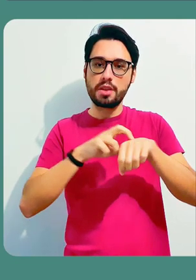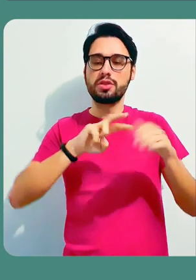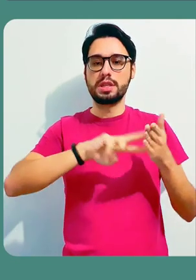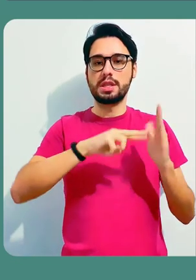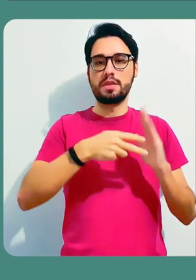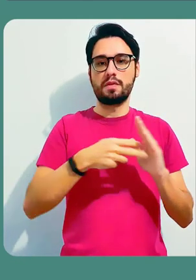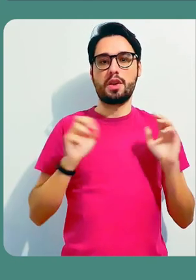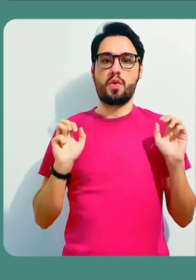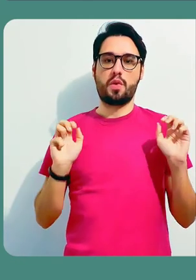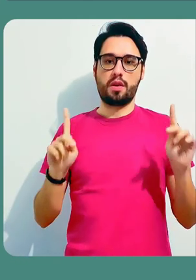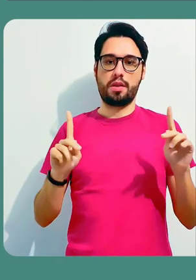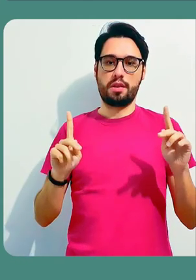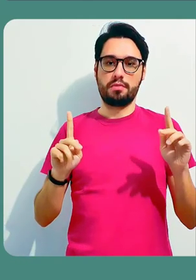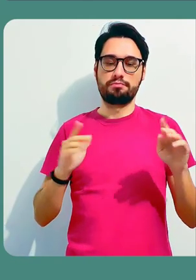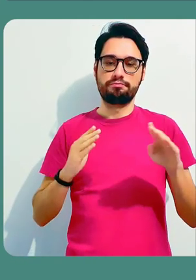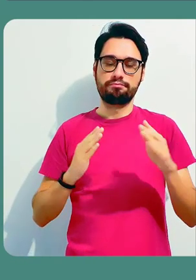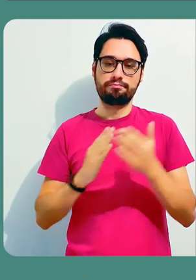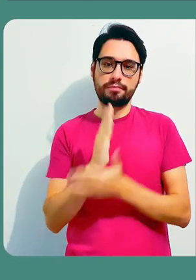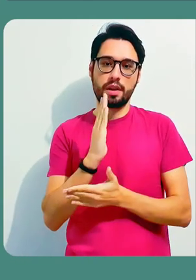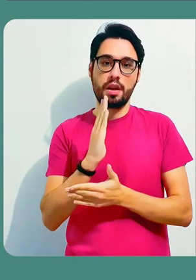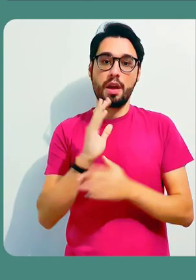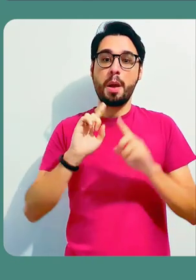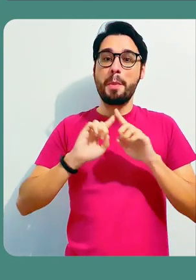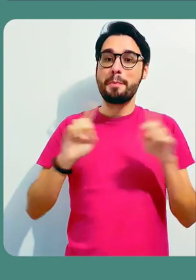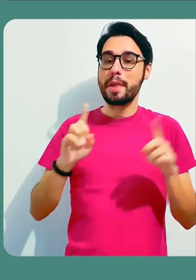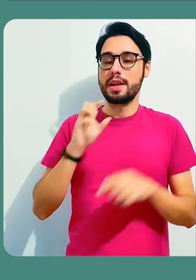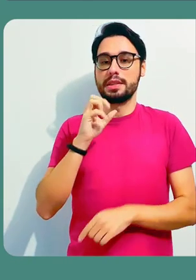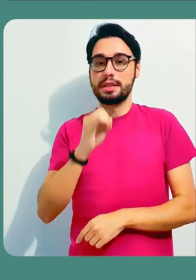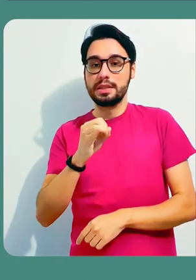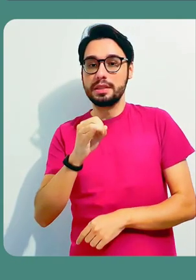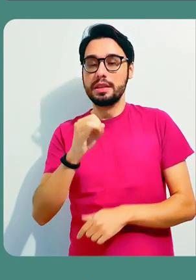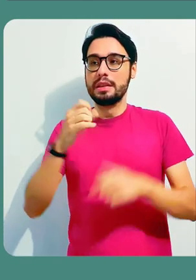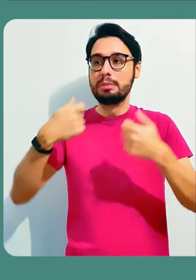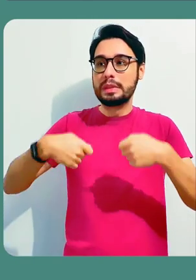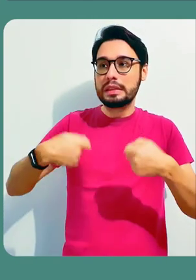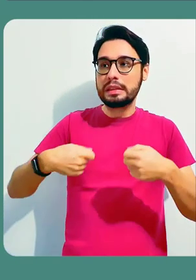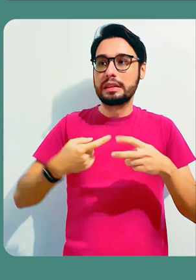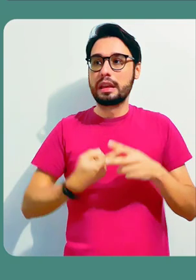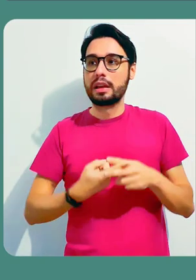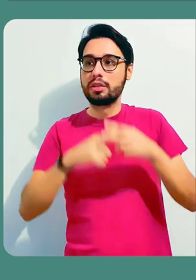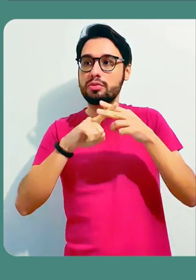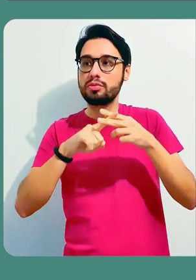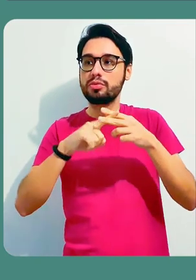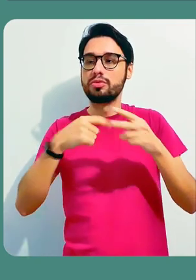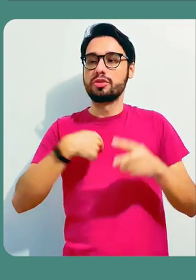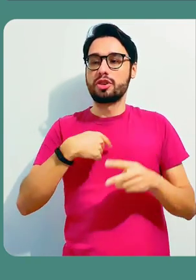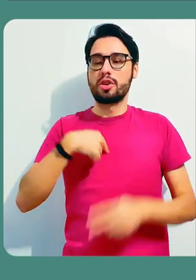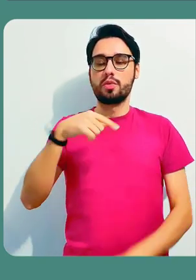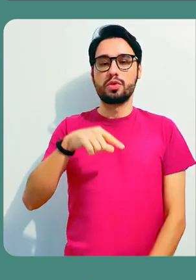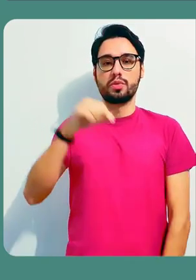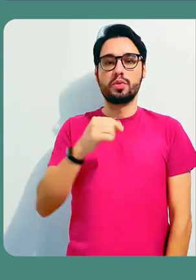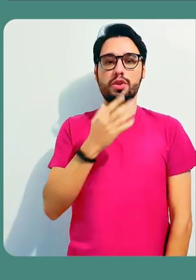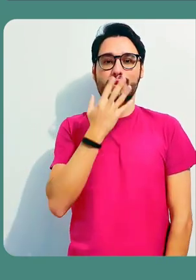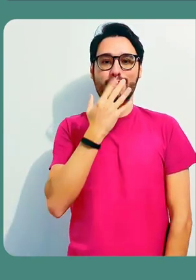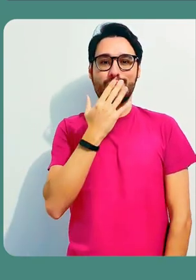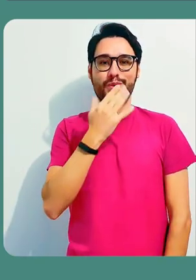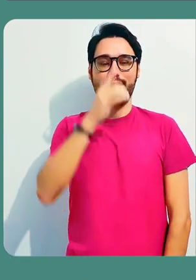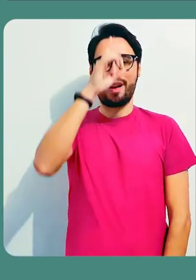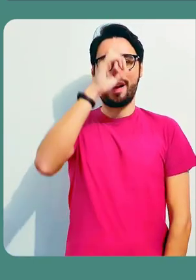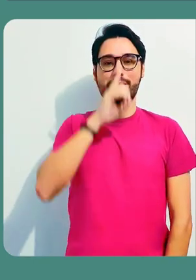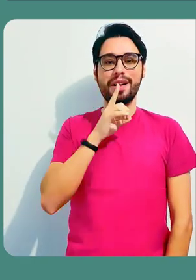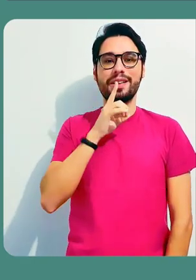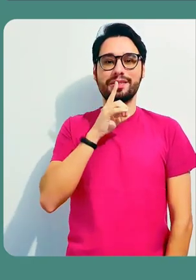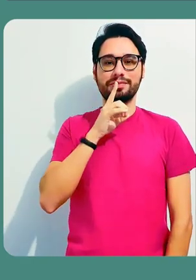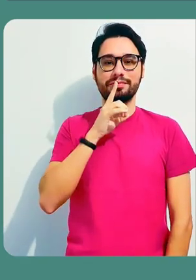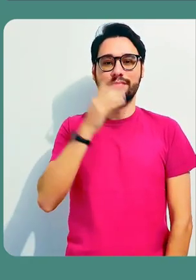publicação estivesse em verde, quer dizer que a atividade estava ok. E se a atividade tivesse que fazer algum tipo de